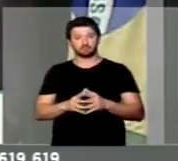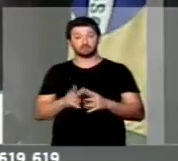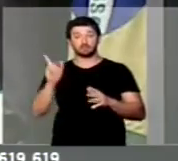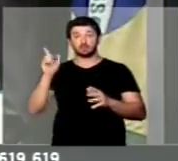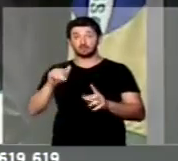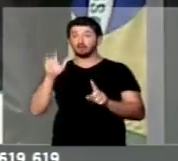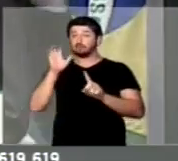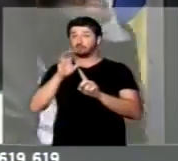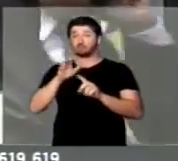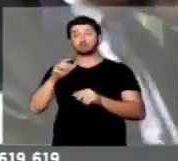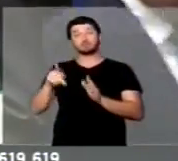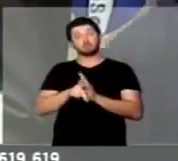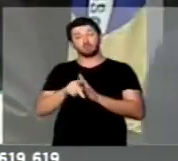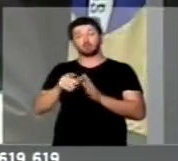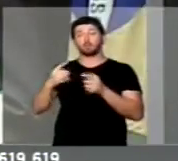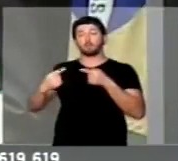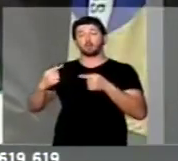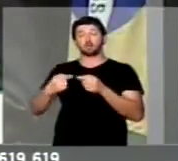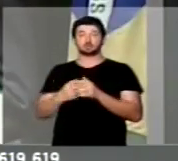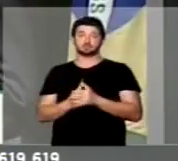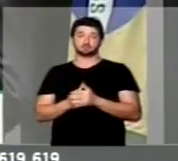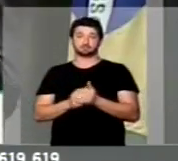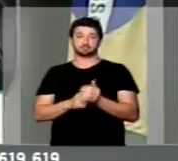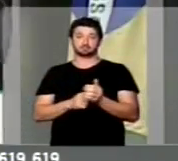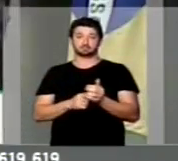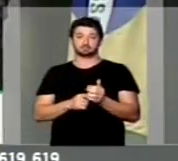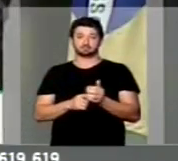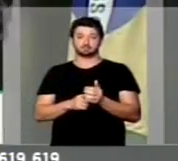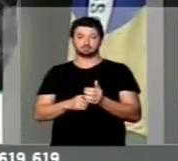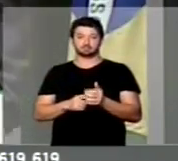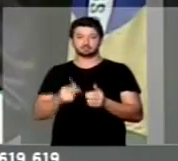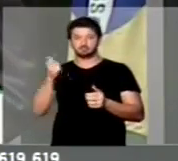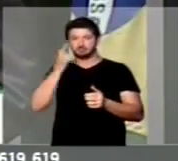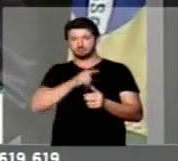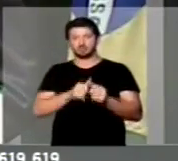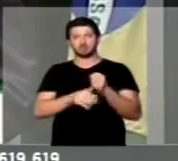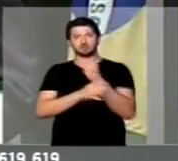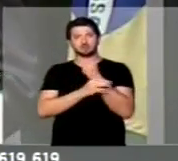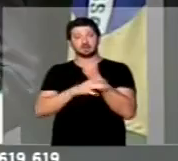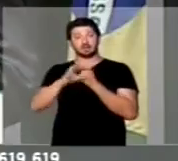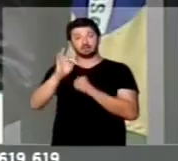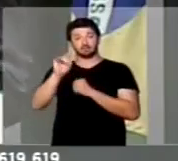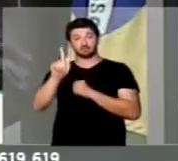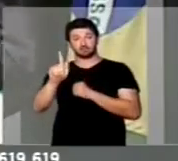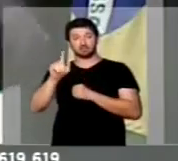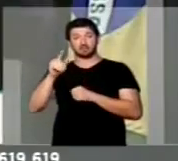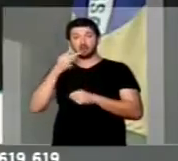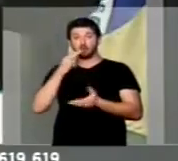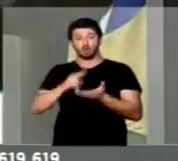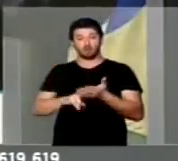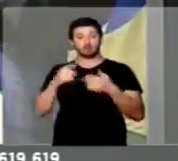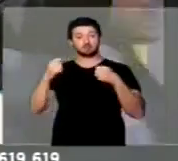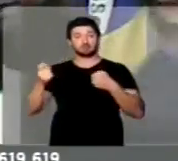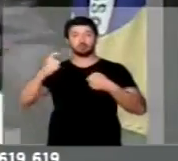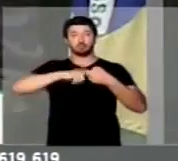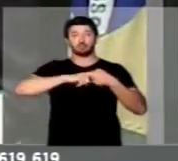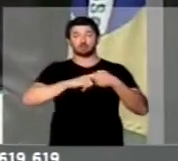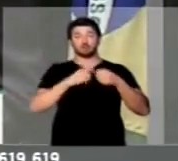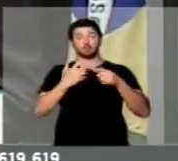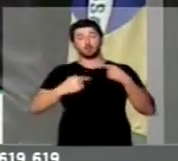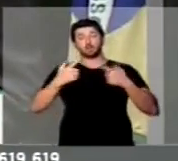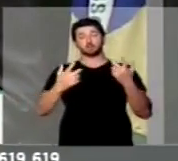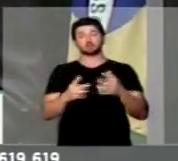influência do partido político. Para ser FG no Correio, ultimamente, tinha que ser filiado a um partido